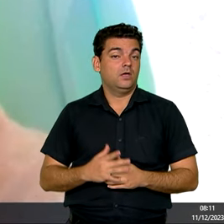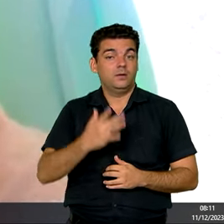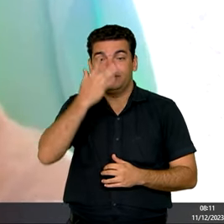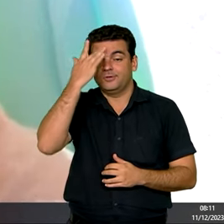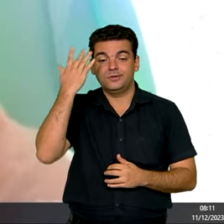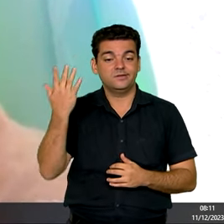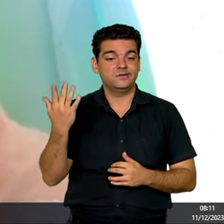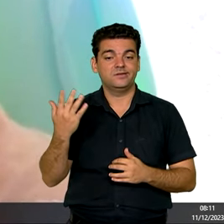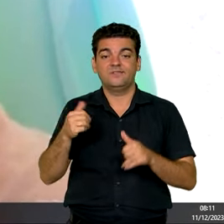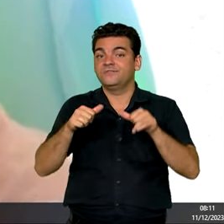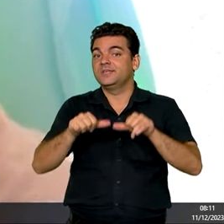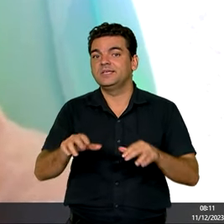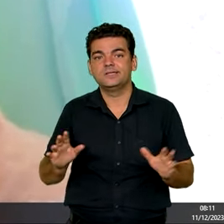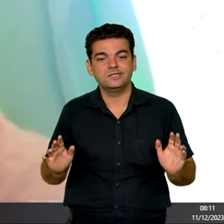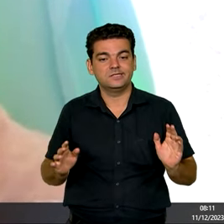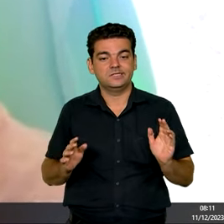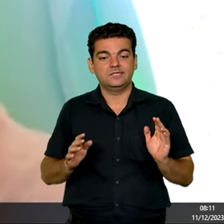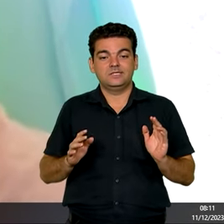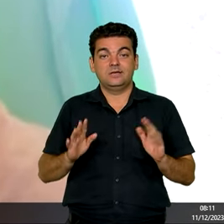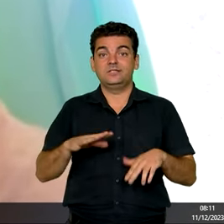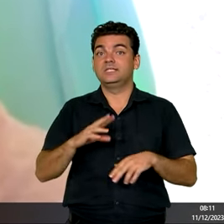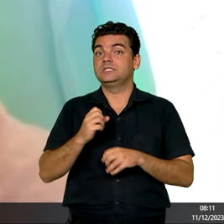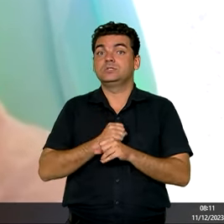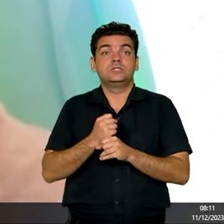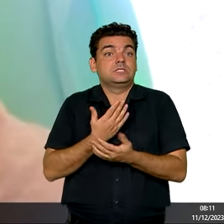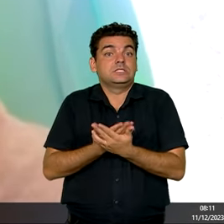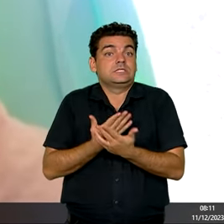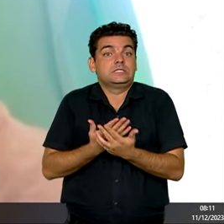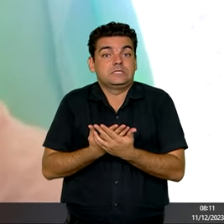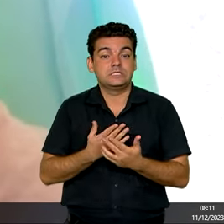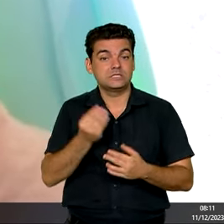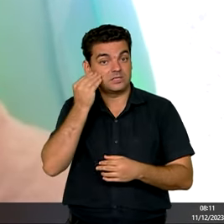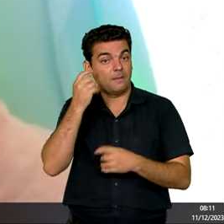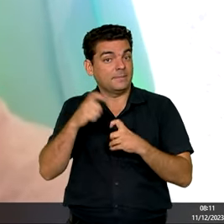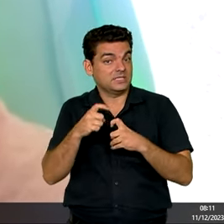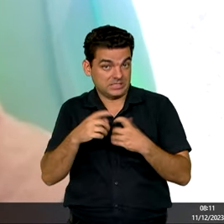passar três, quatro, cinco anos estudando, por exemplo, medicina, um exemplo.